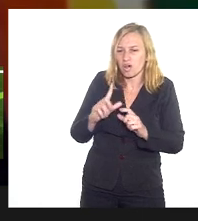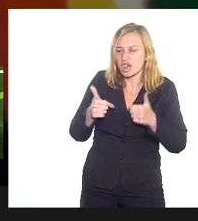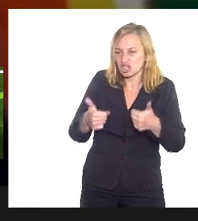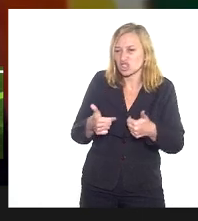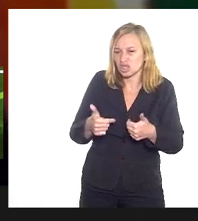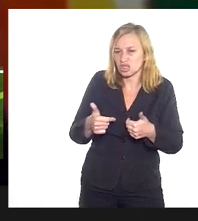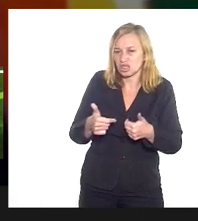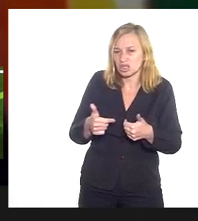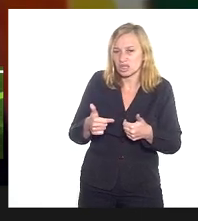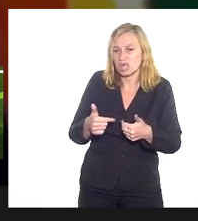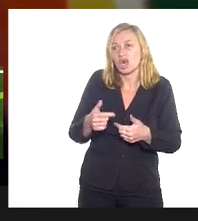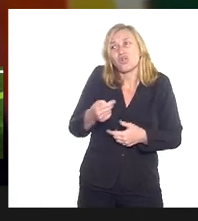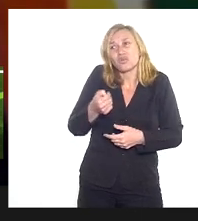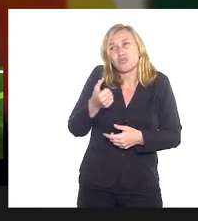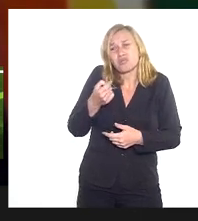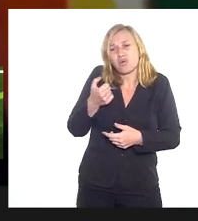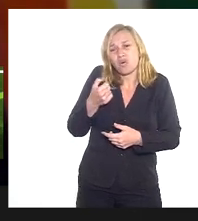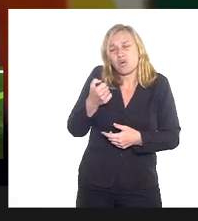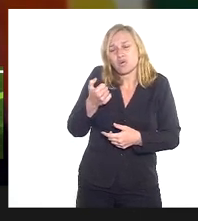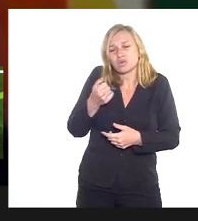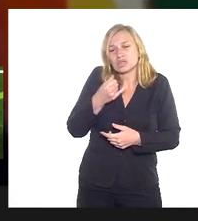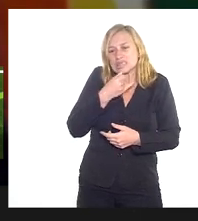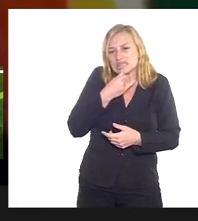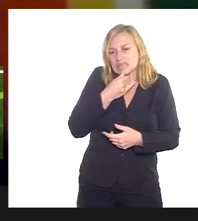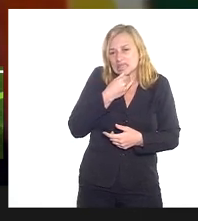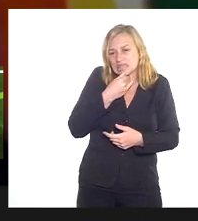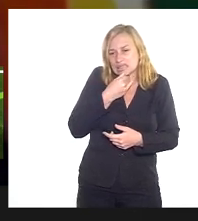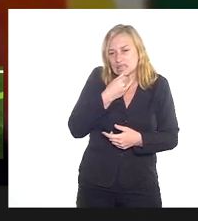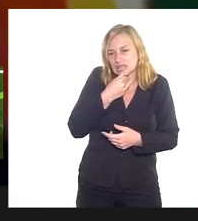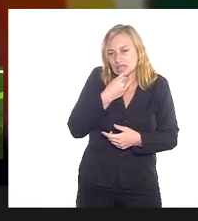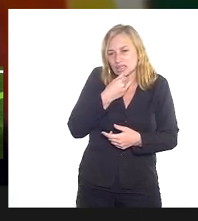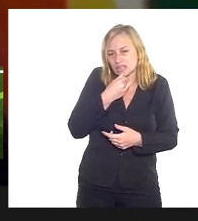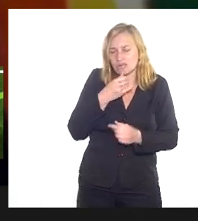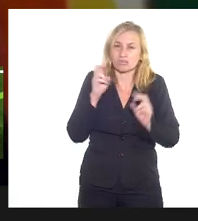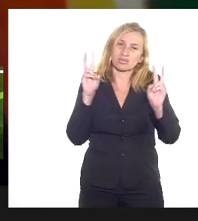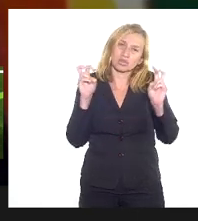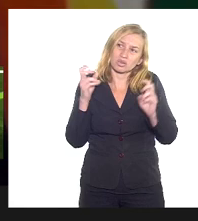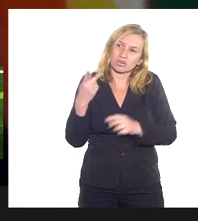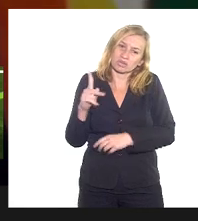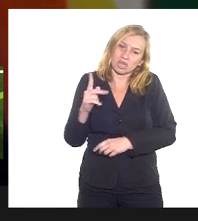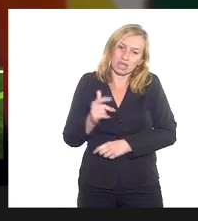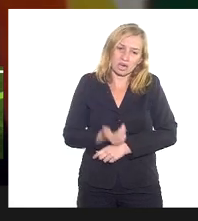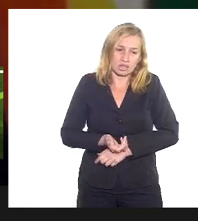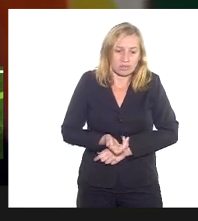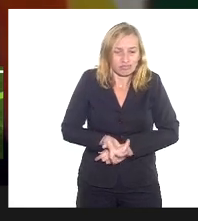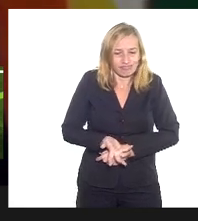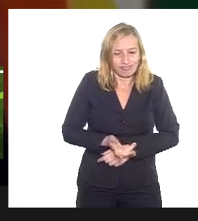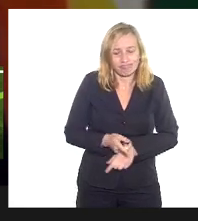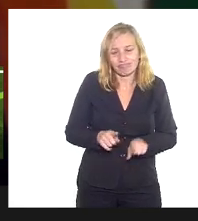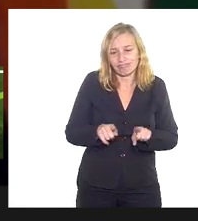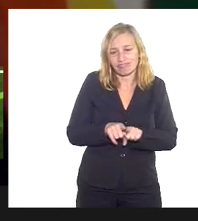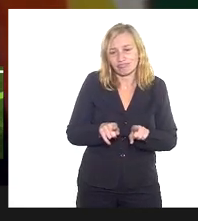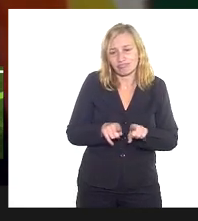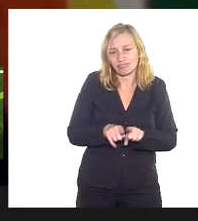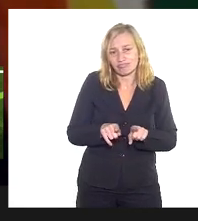bem conduzido, então, fiquei um pouco angustiada com essa situação dele. E também